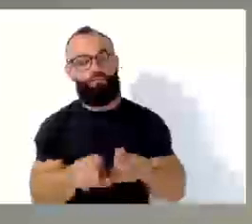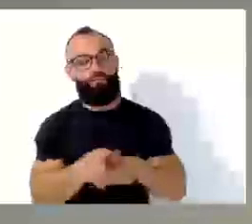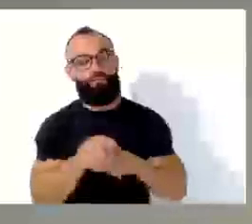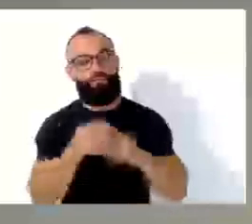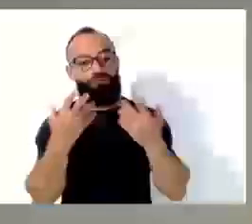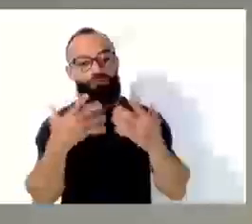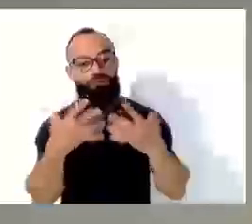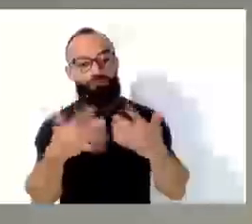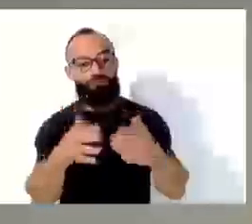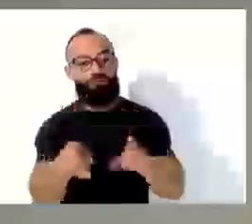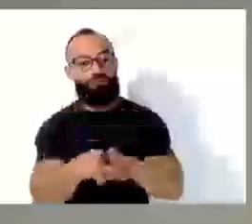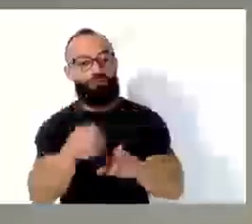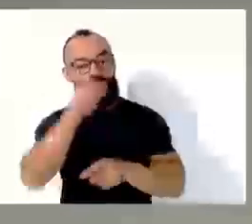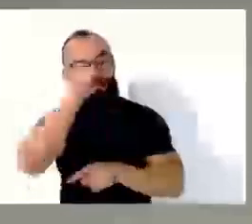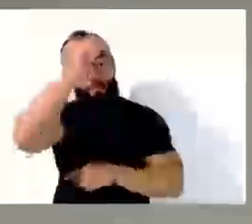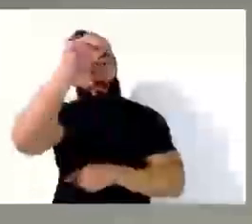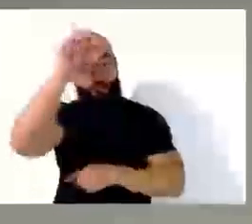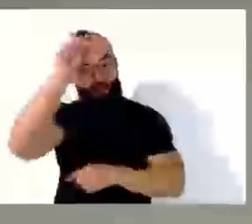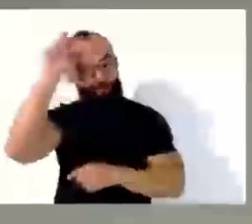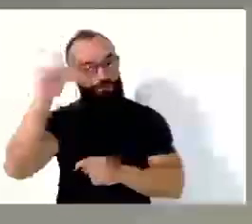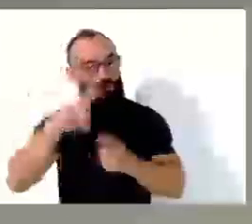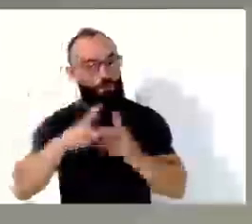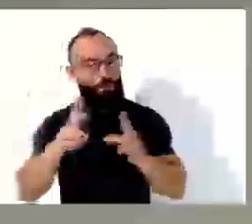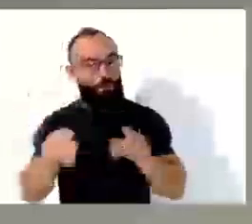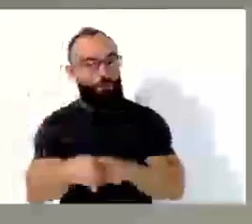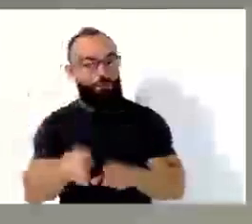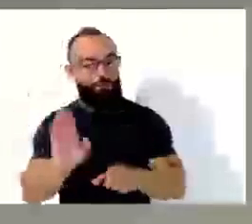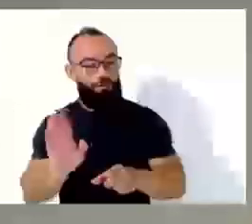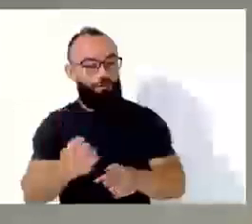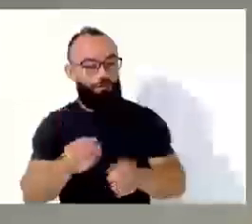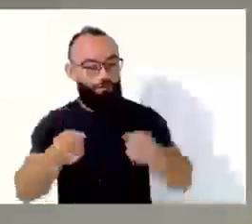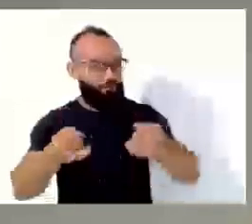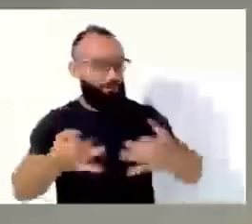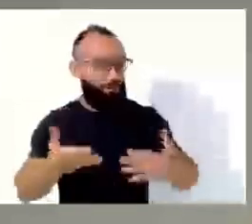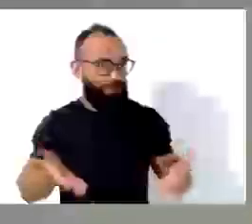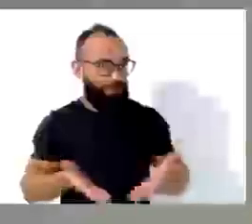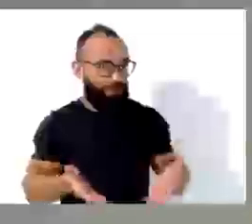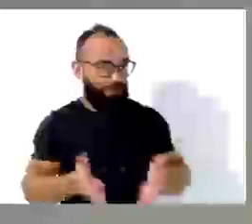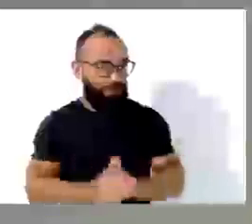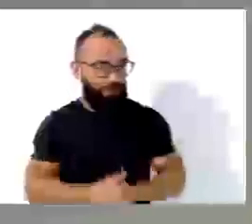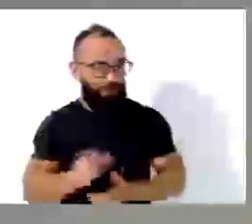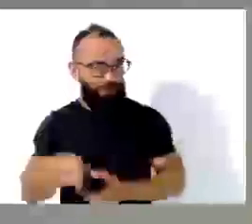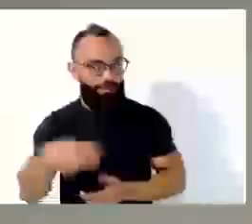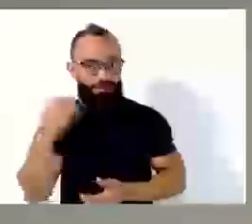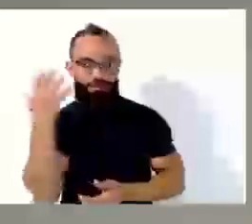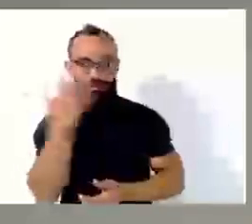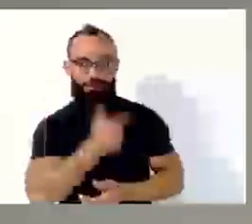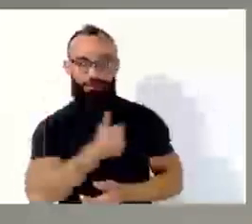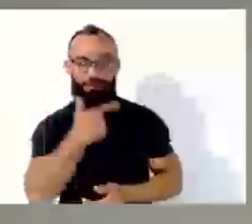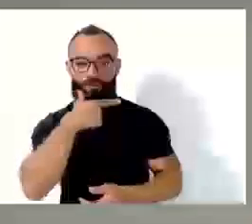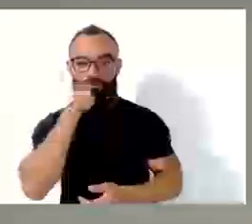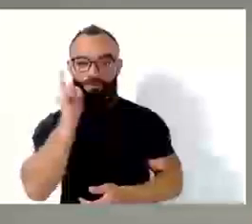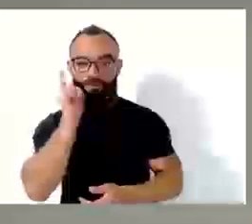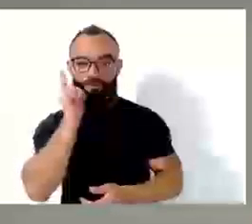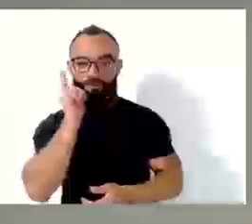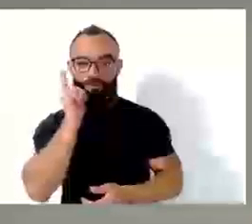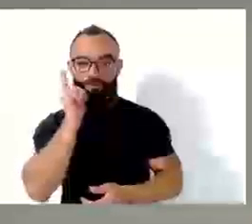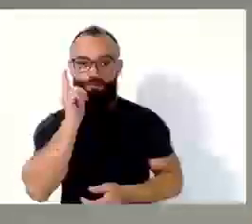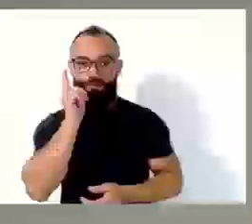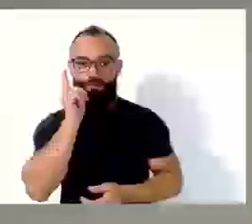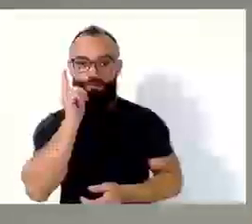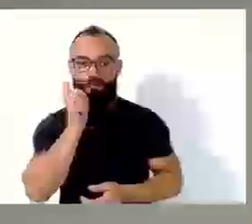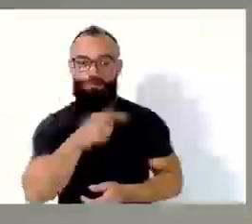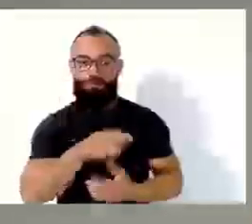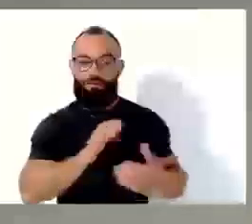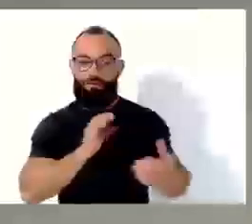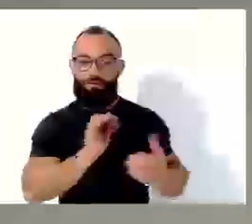pela abertura do Natal, lá na Gordomilto, como já foi falado aqui. Muito linda. Ontem ainda escutei de um casal de munícipes